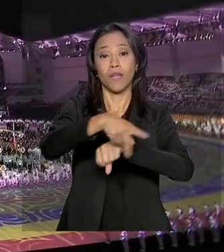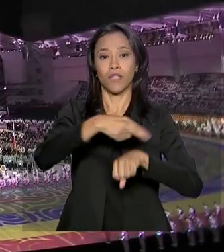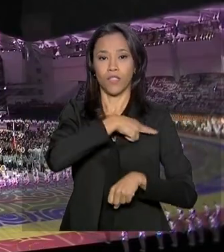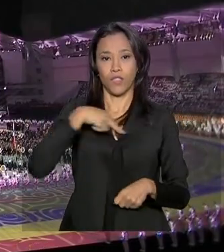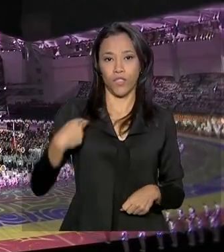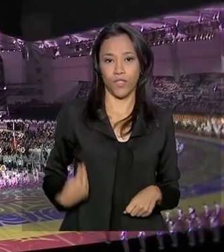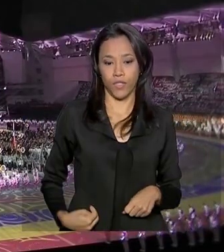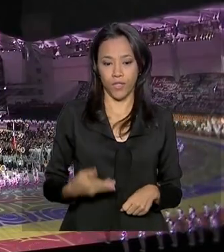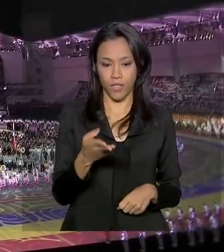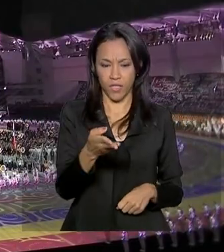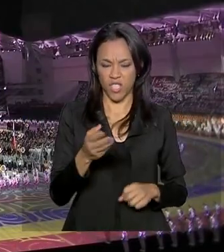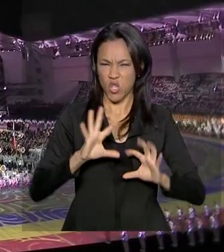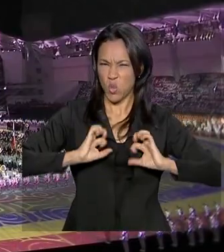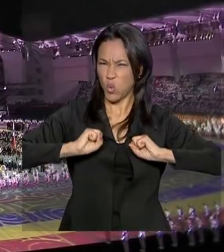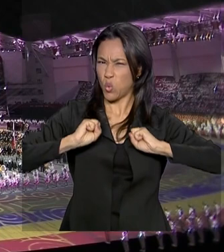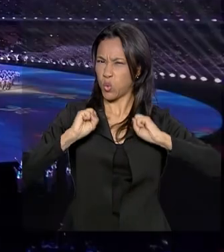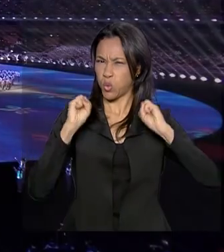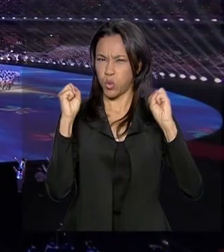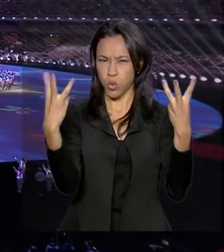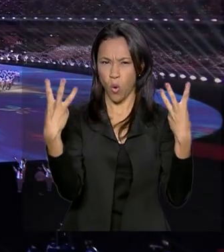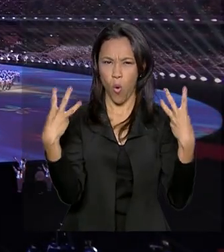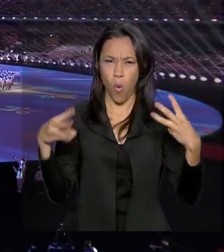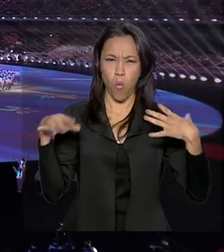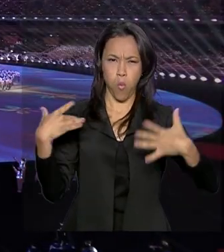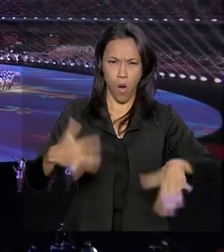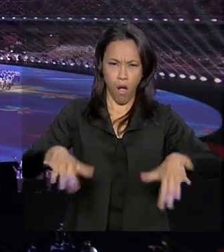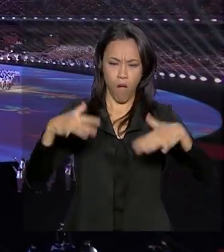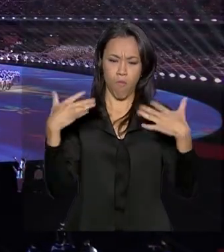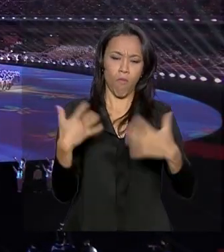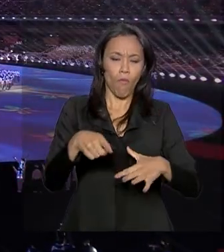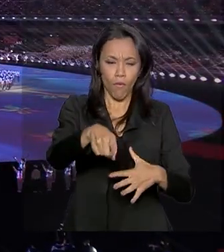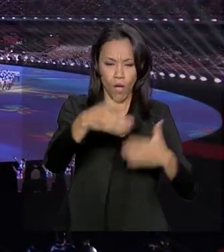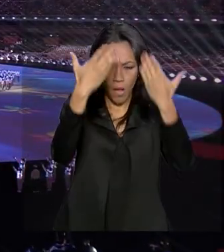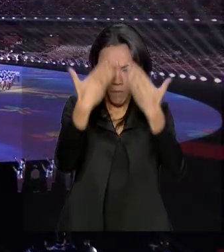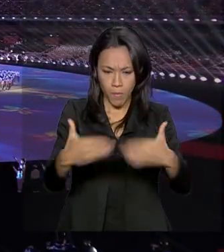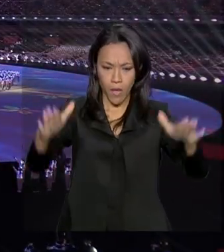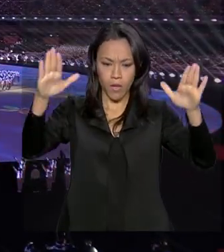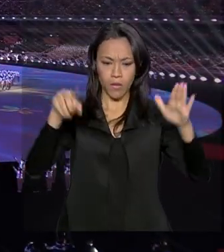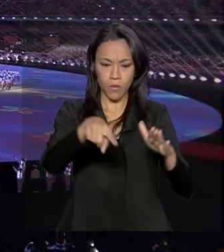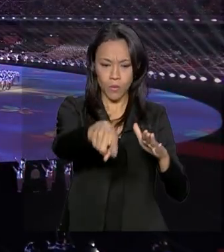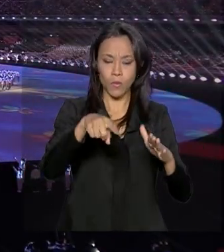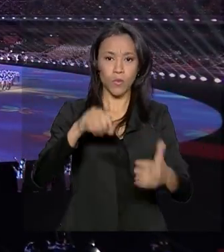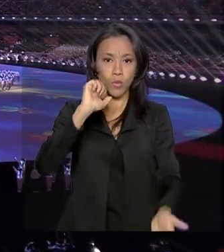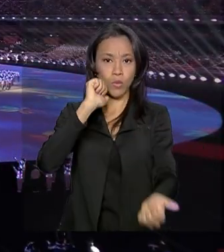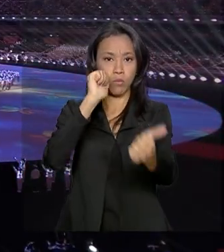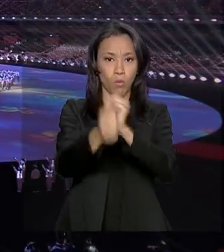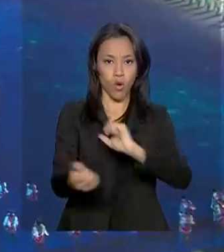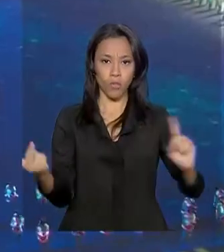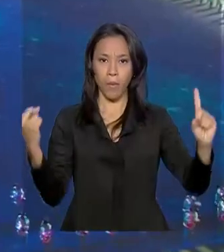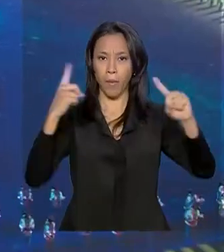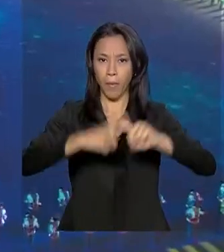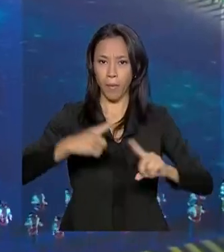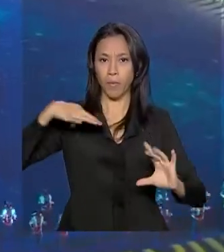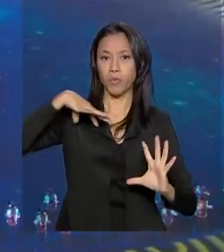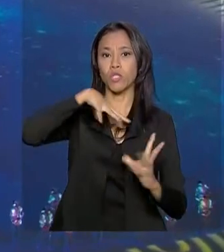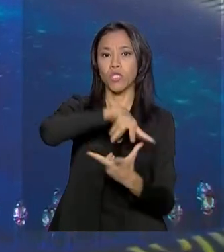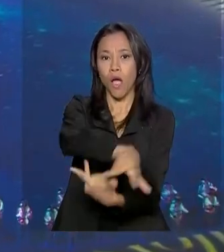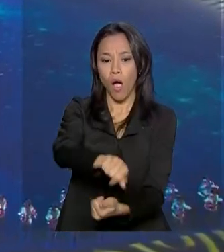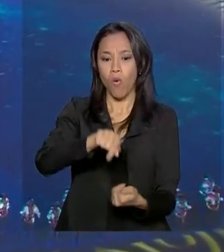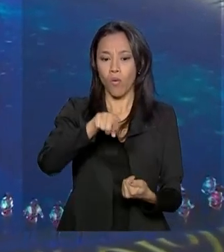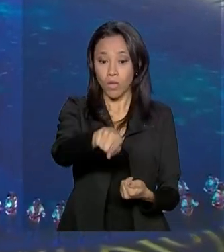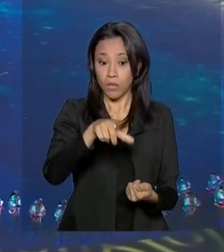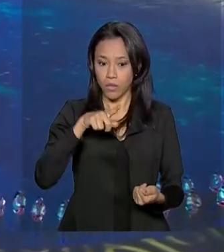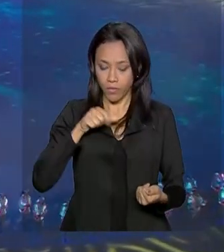Um mega show de imagens marcou a abertura dos Jogos Mundiais Militares na China. Em projeção